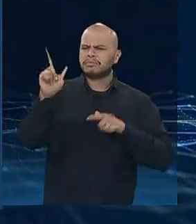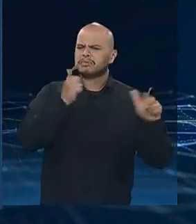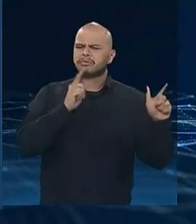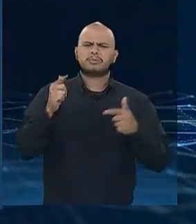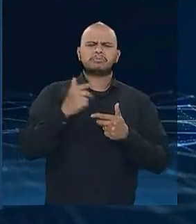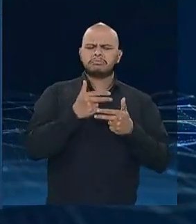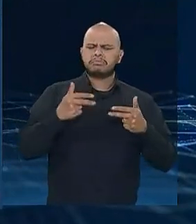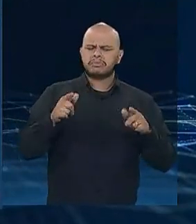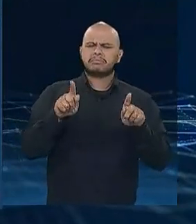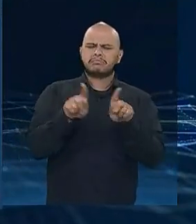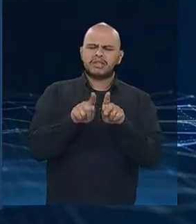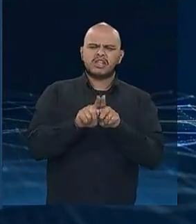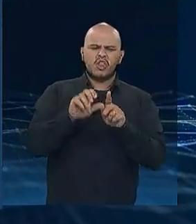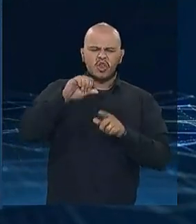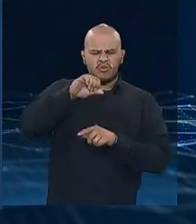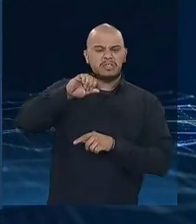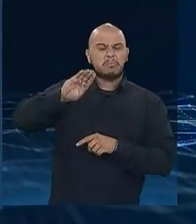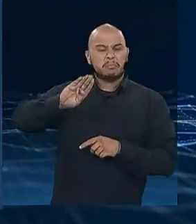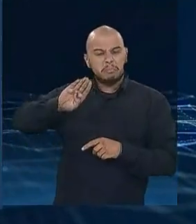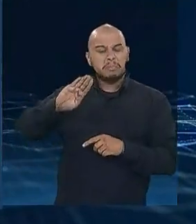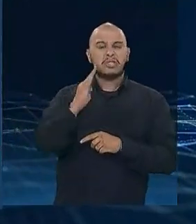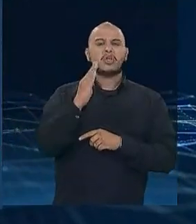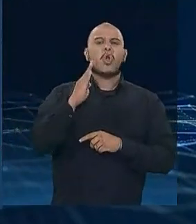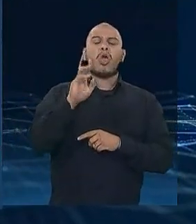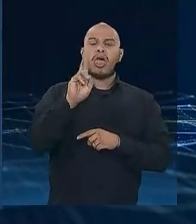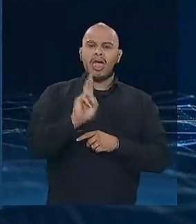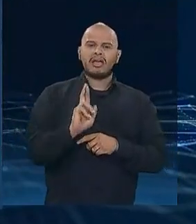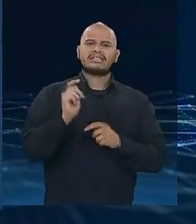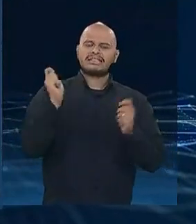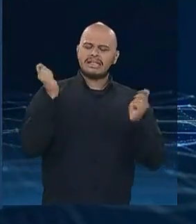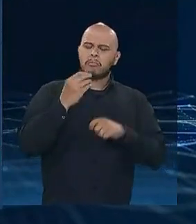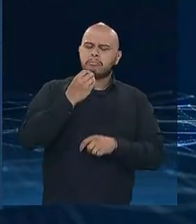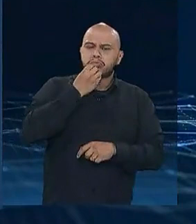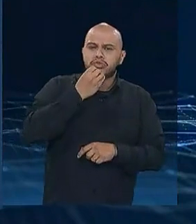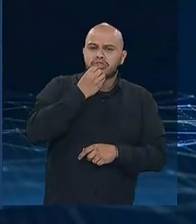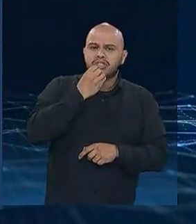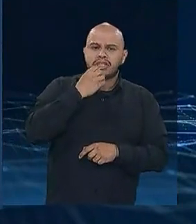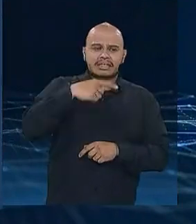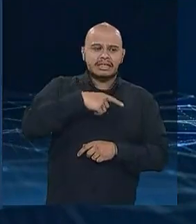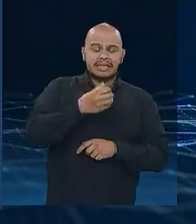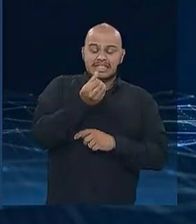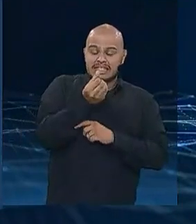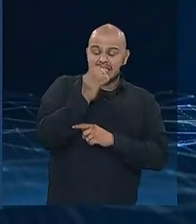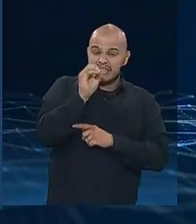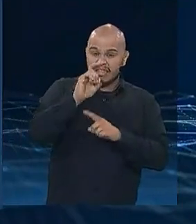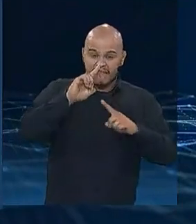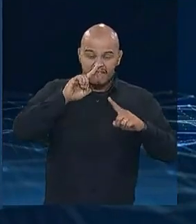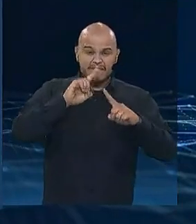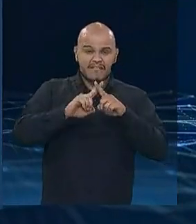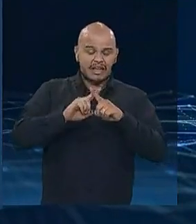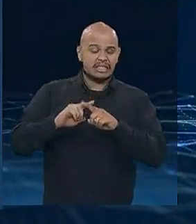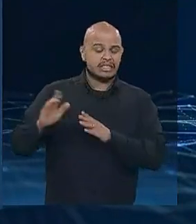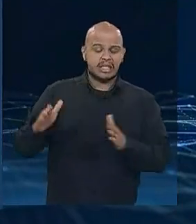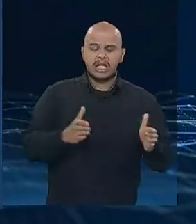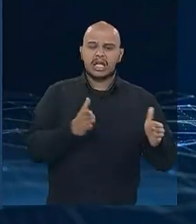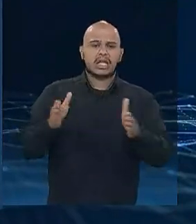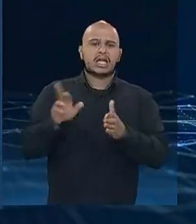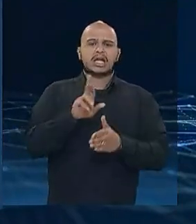Esses 900 bilhões de reais daria para fazer 60 vezes a transposição do Rio São Francisco.